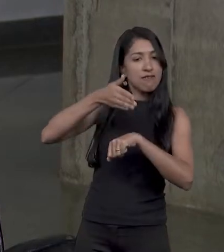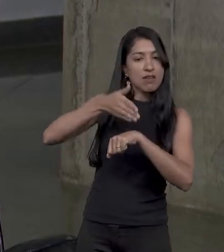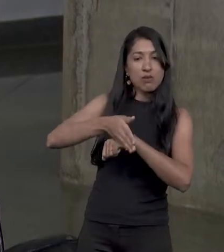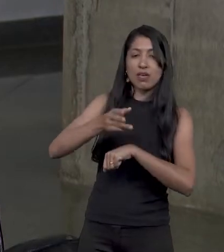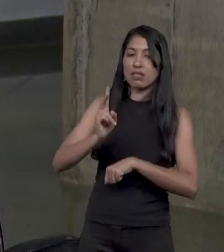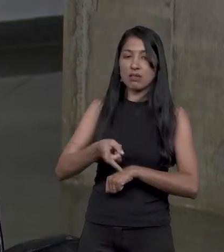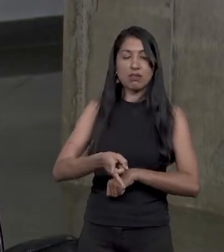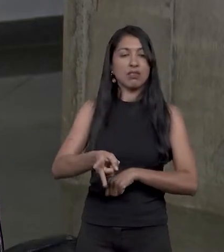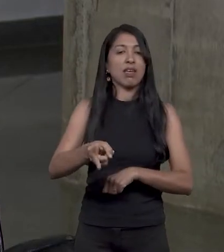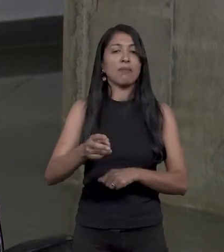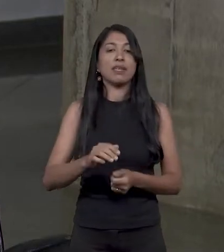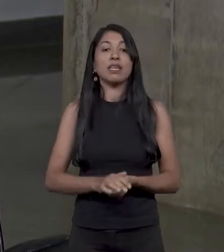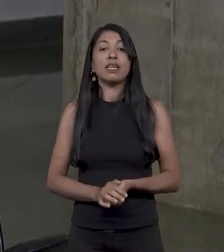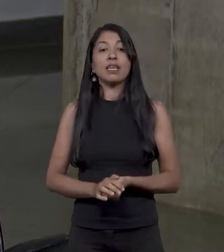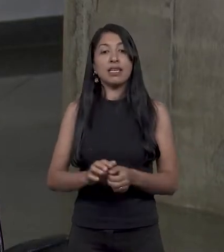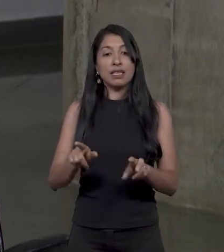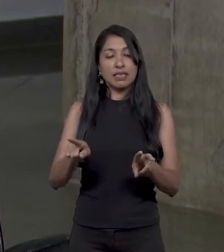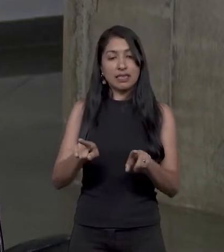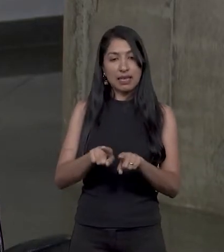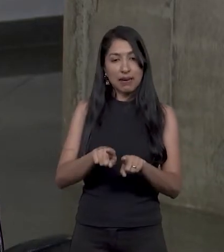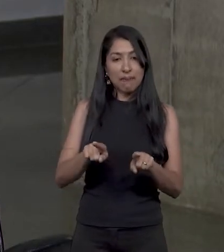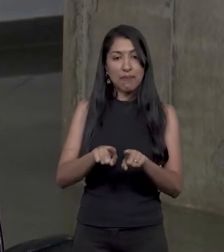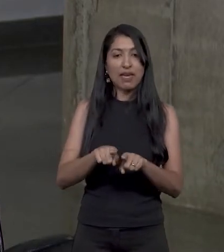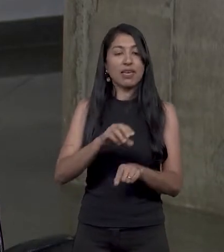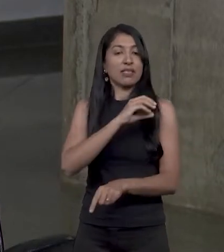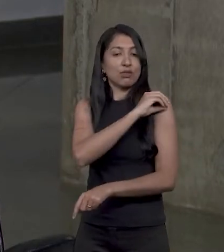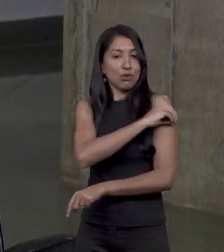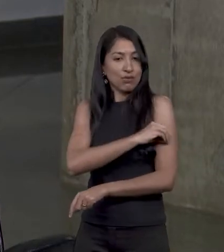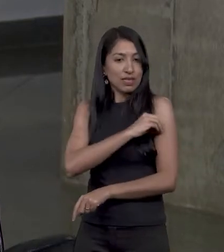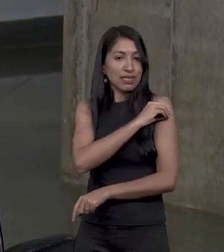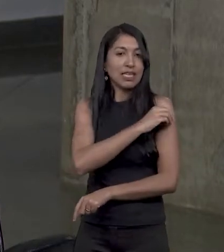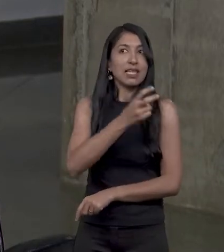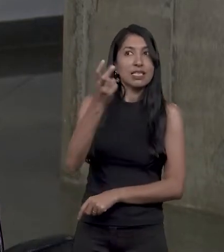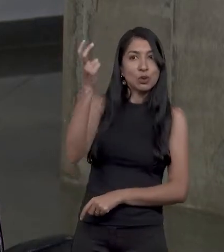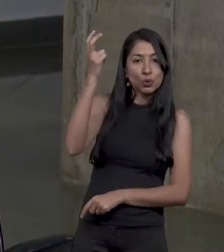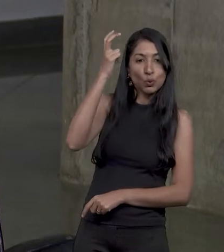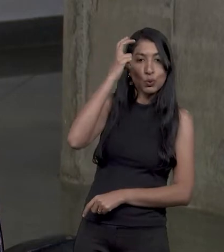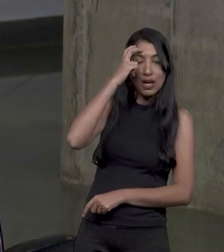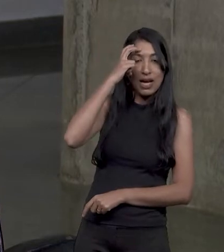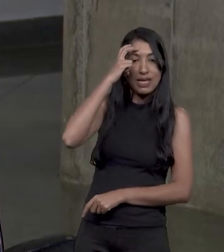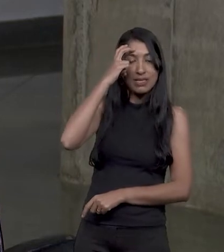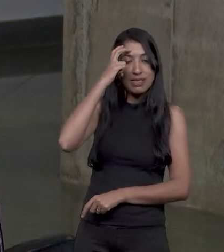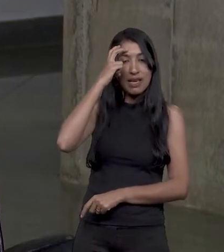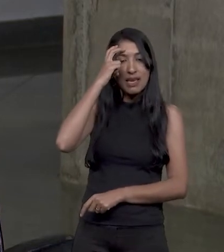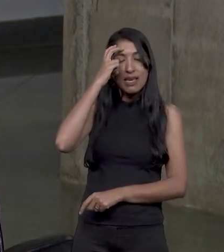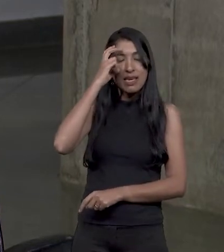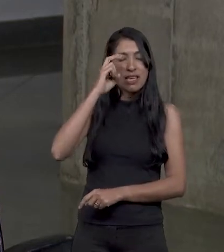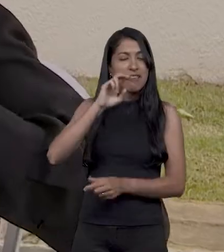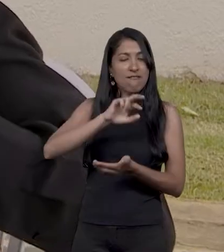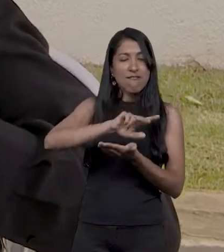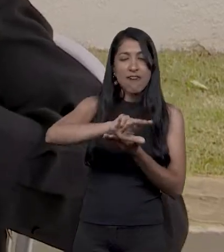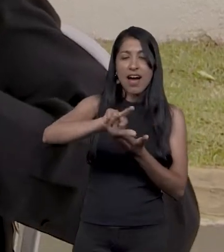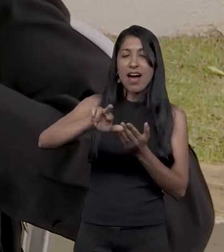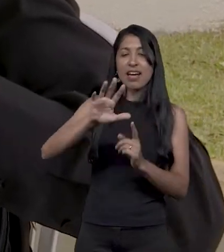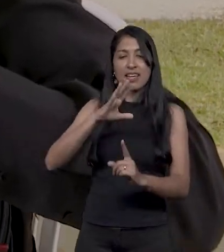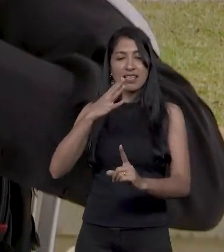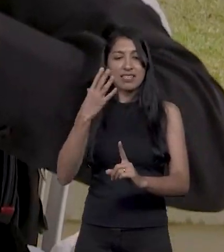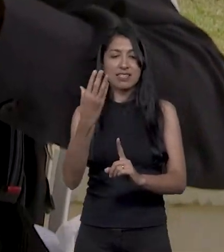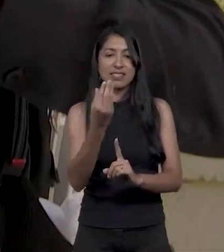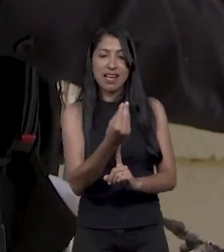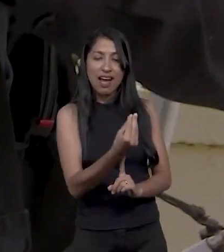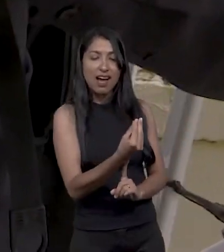lado e, além disso, temos oficinas culturais em todas as artes possíveis, dança,